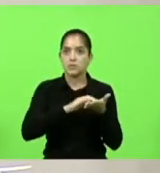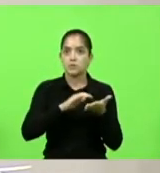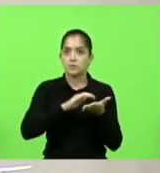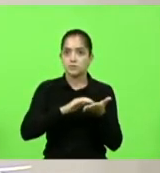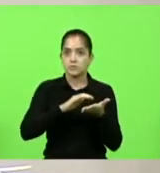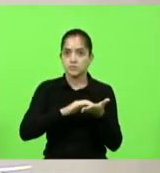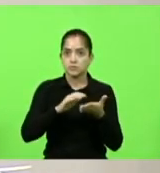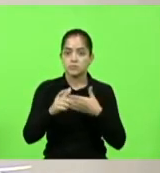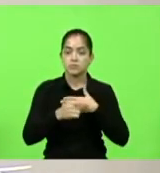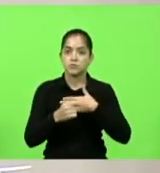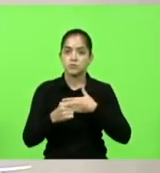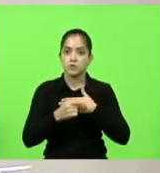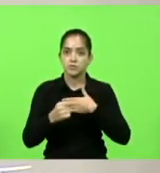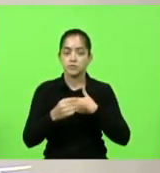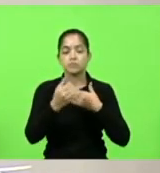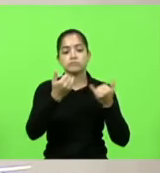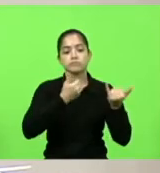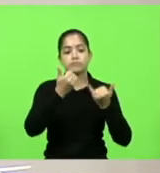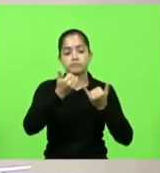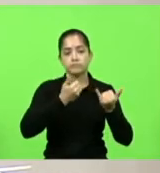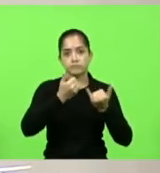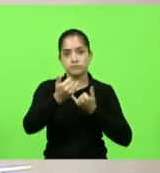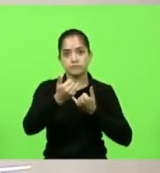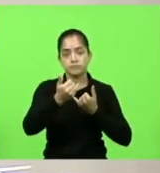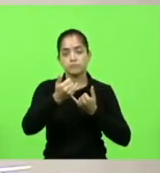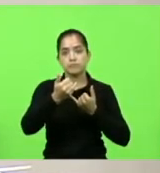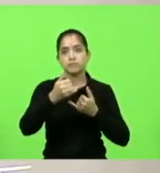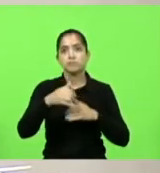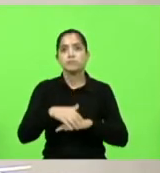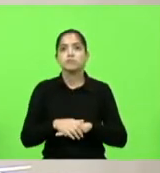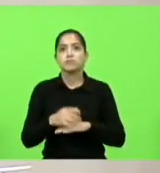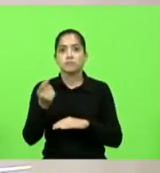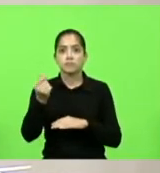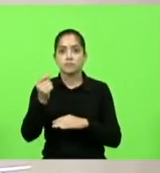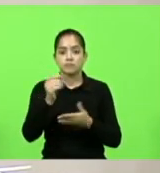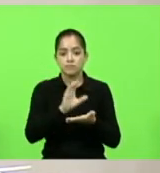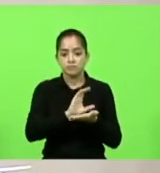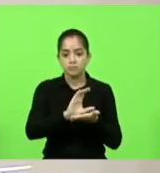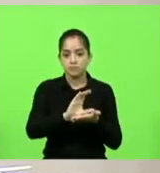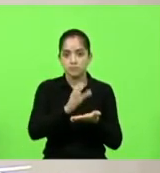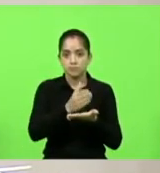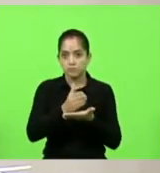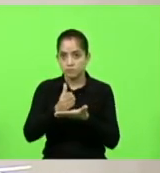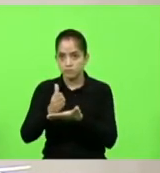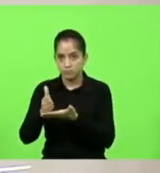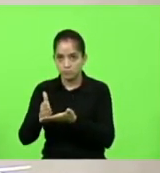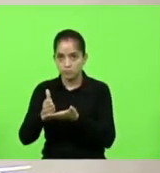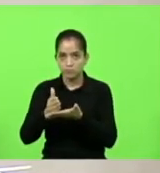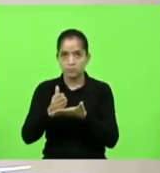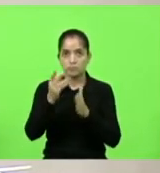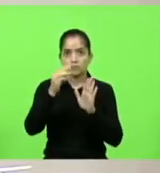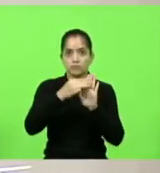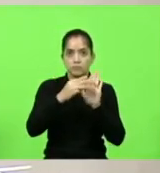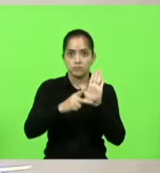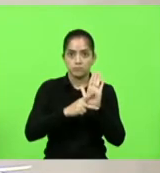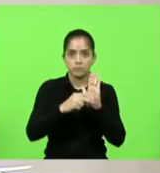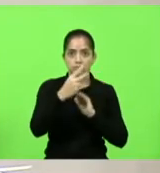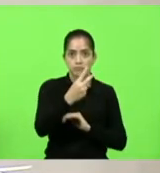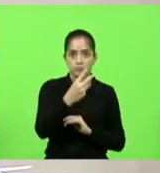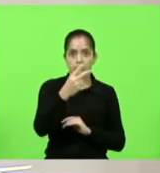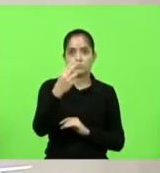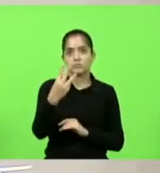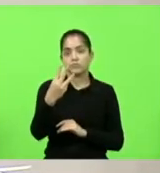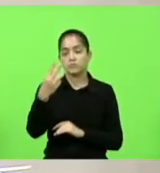Chefe da Casa Civil informações acerca da linha de crédito que trata a medida provisória nº 236